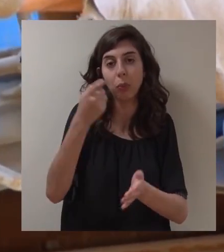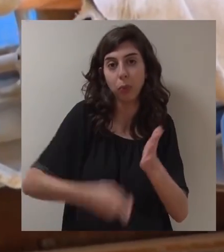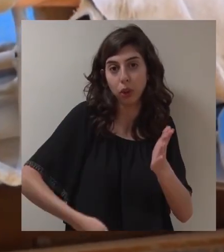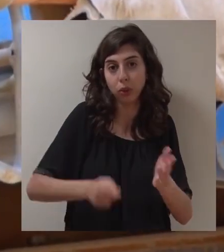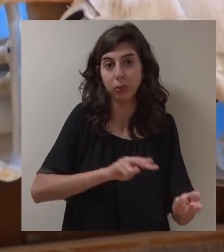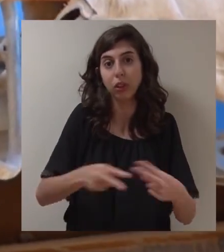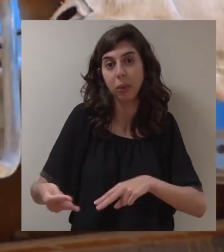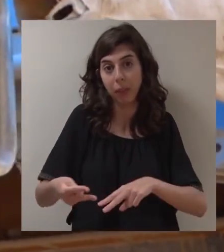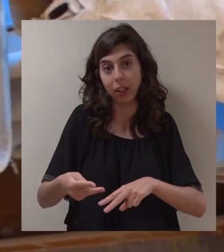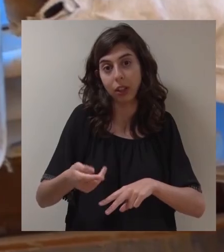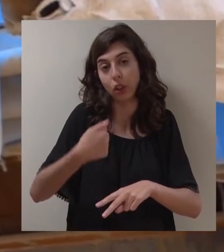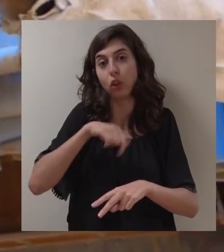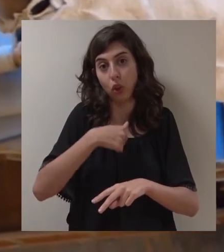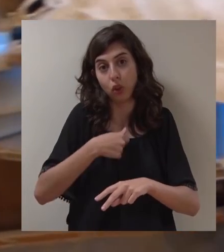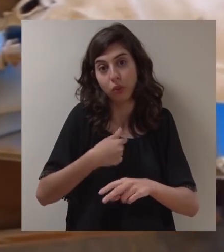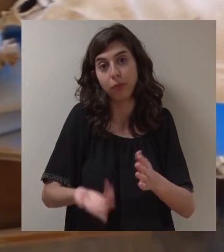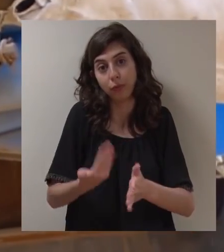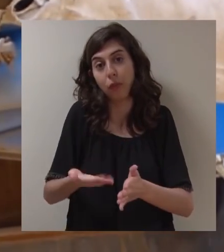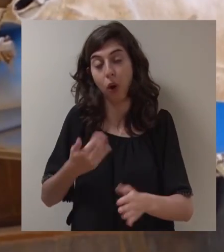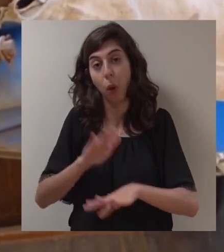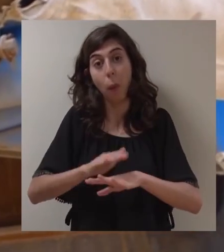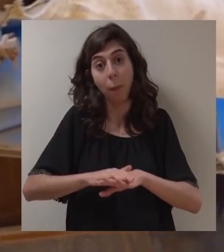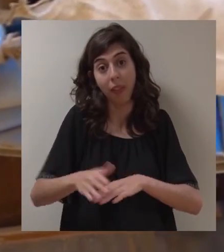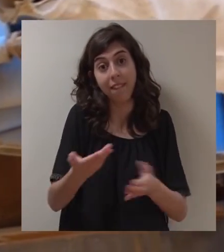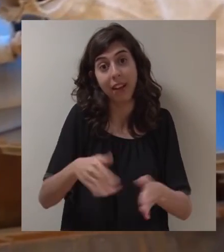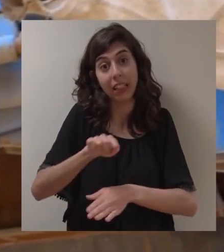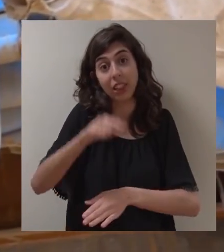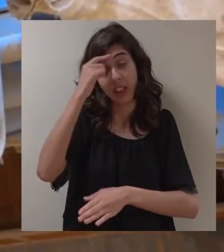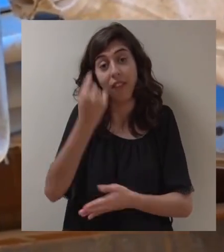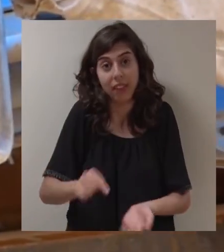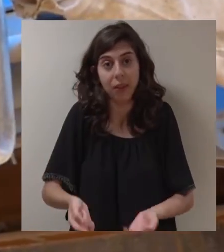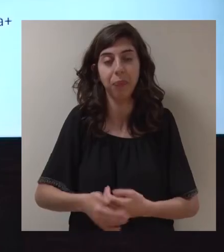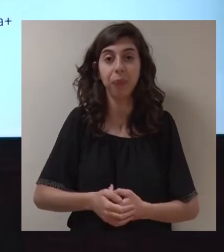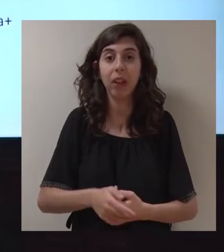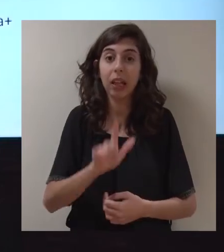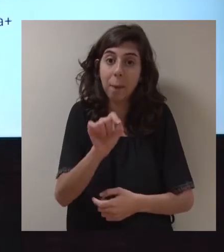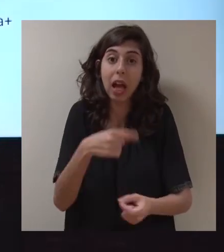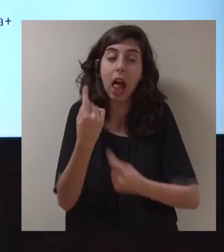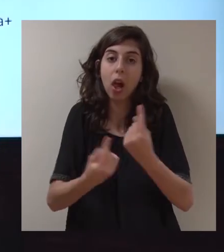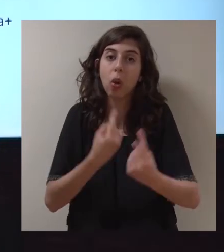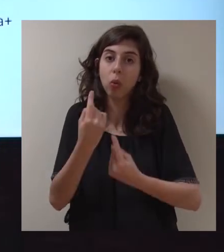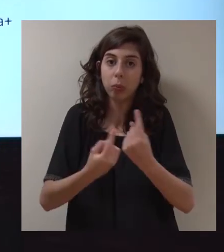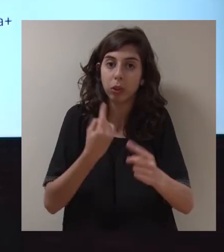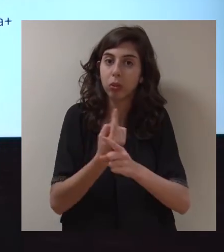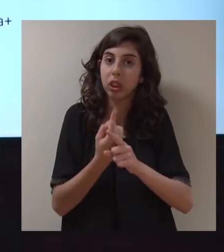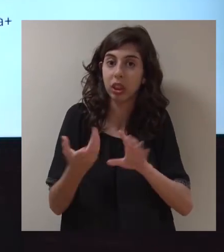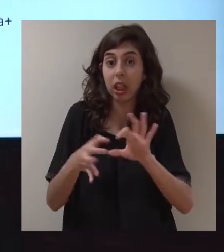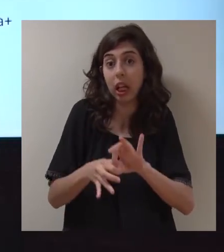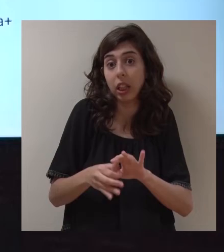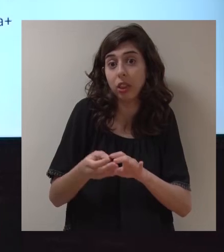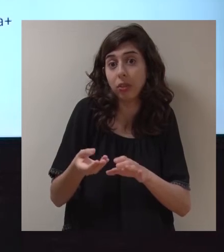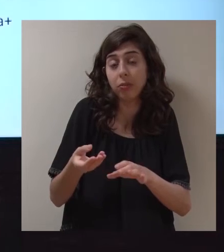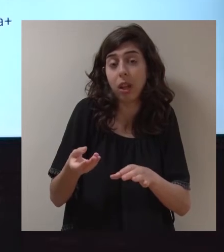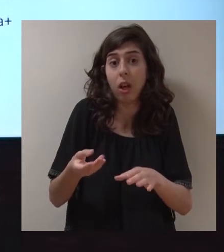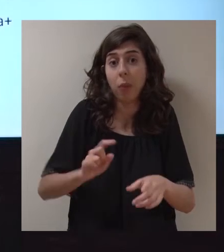taxas, tarifas e impostos municipais, que isentamos exatamente por um momento difícil. que passamos. E algumas questões que